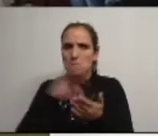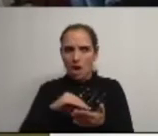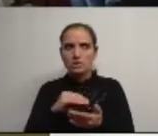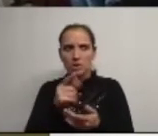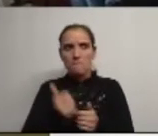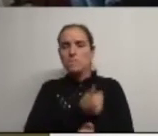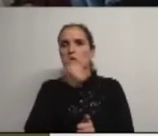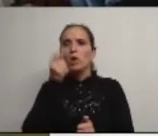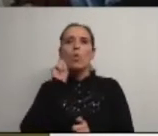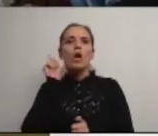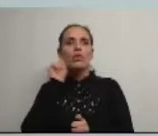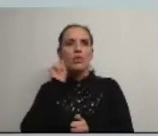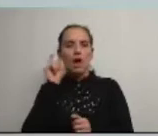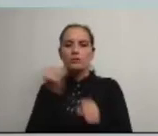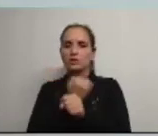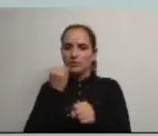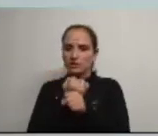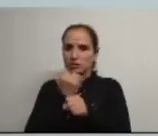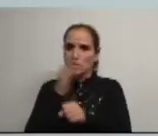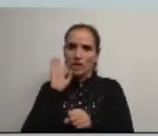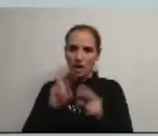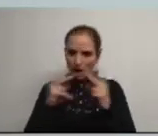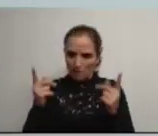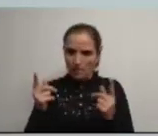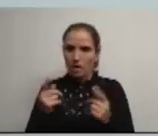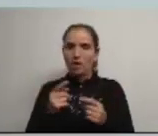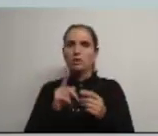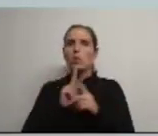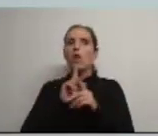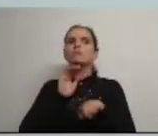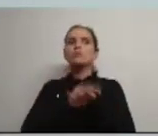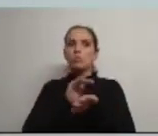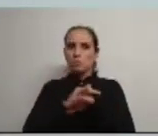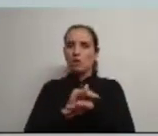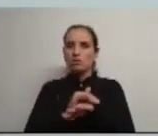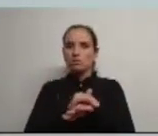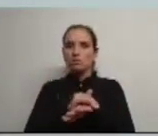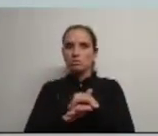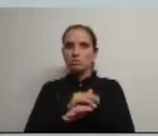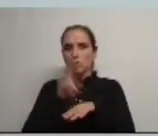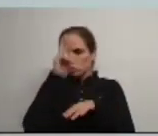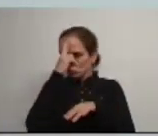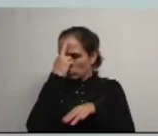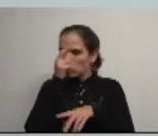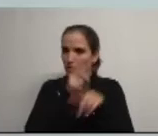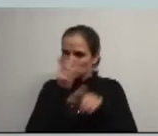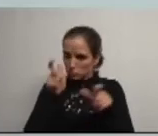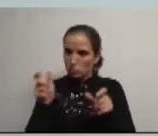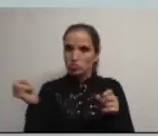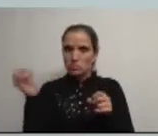significativa na qualidade dos serviços prestados pela Câmara Municipal resultante também em grande medida do empenho dos seus funcionários